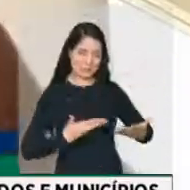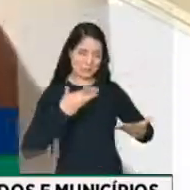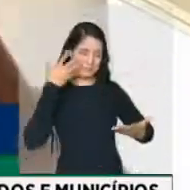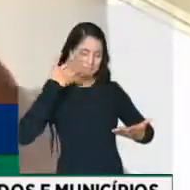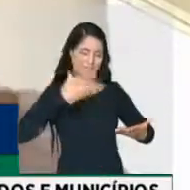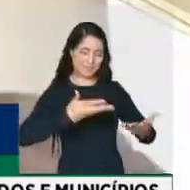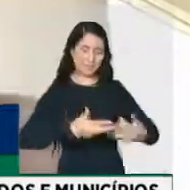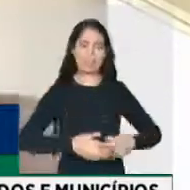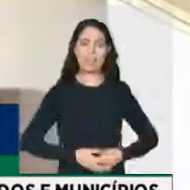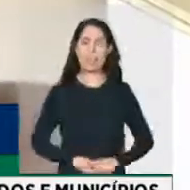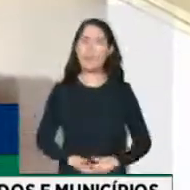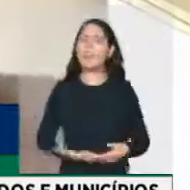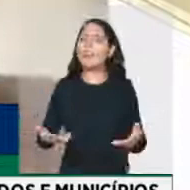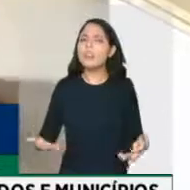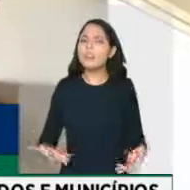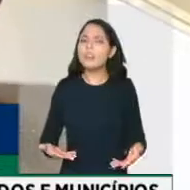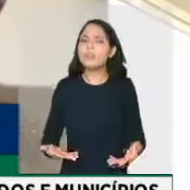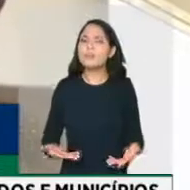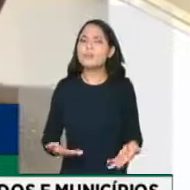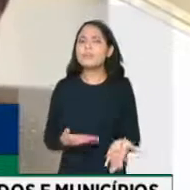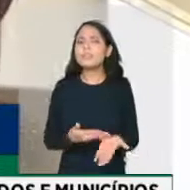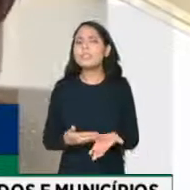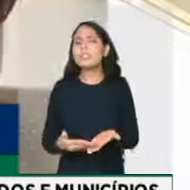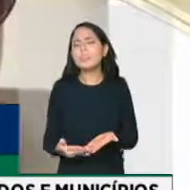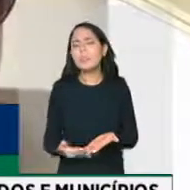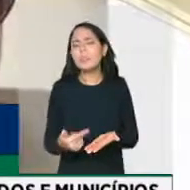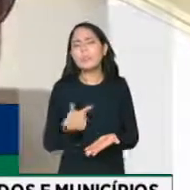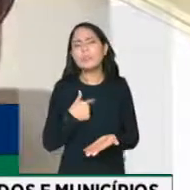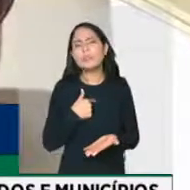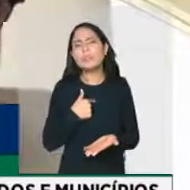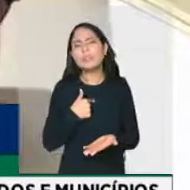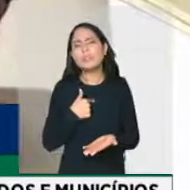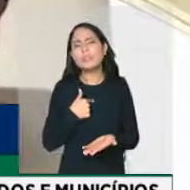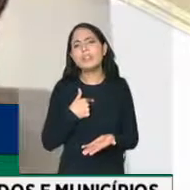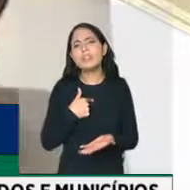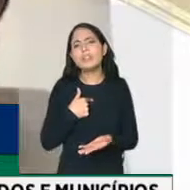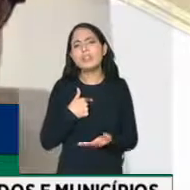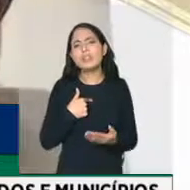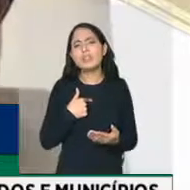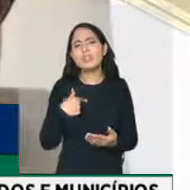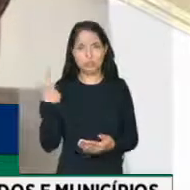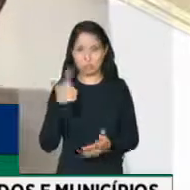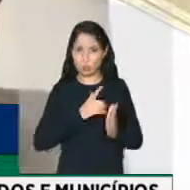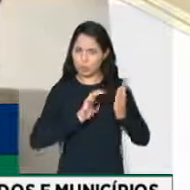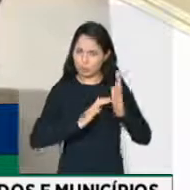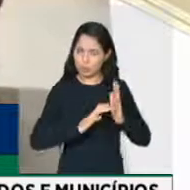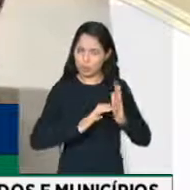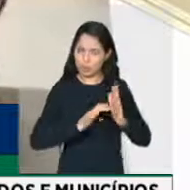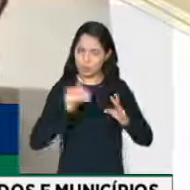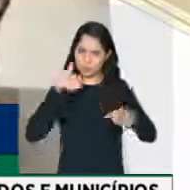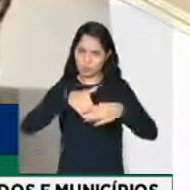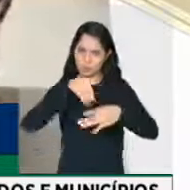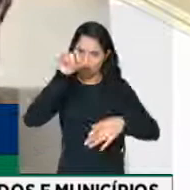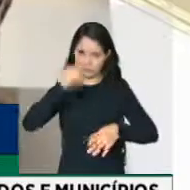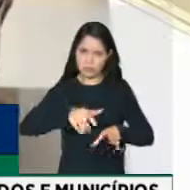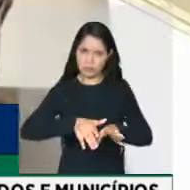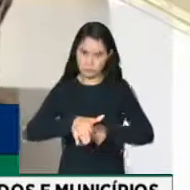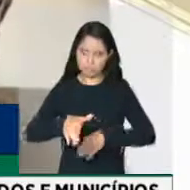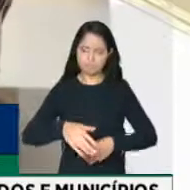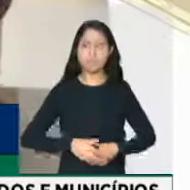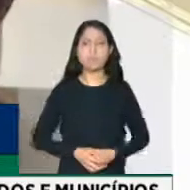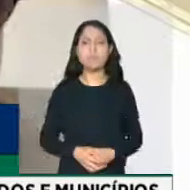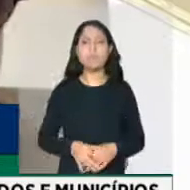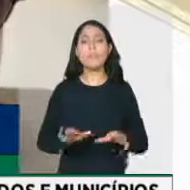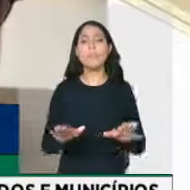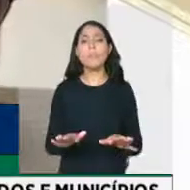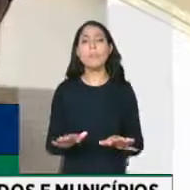Inicialmente, eu queria só registrar que o Solidariedade encaminha sim e, mais uma vez, é